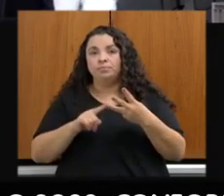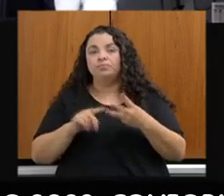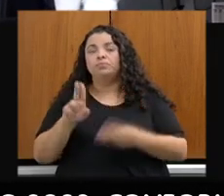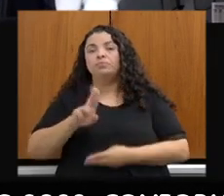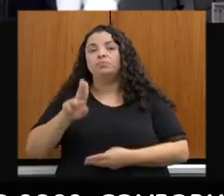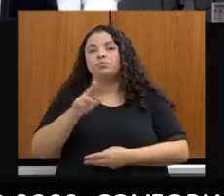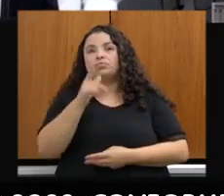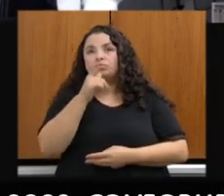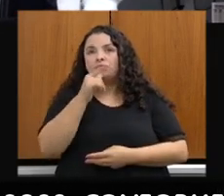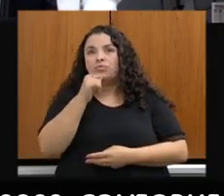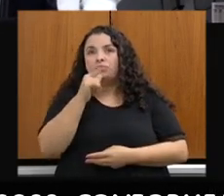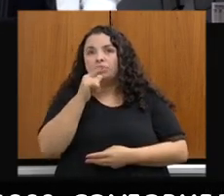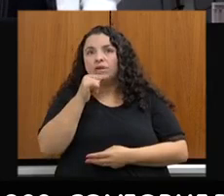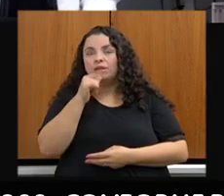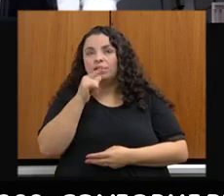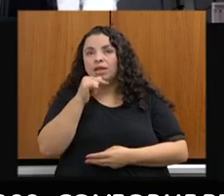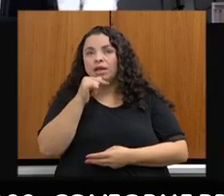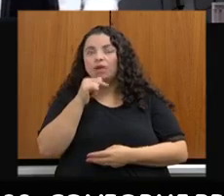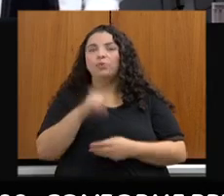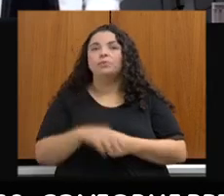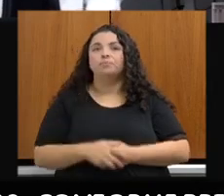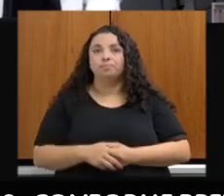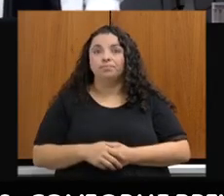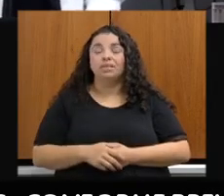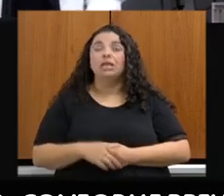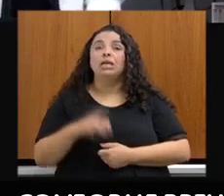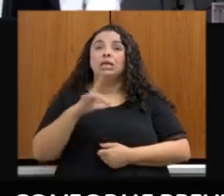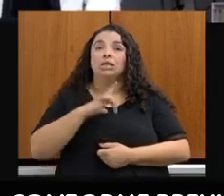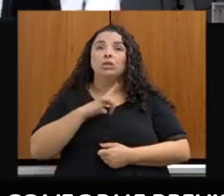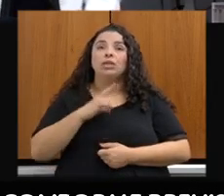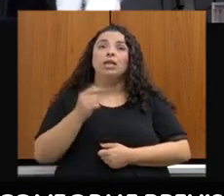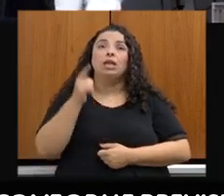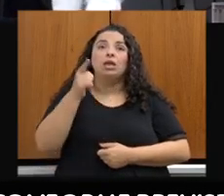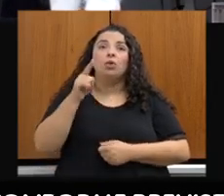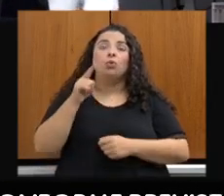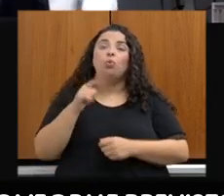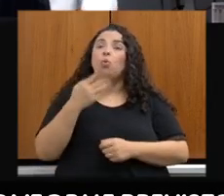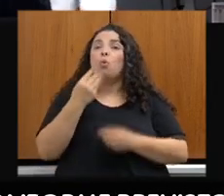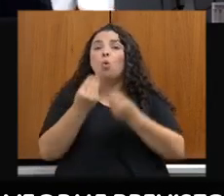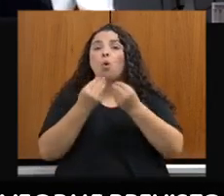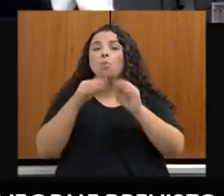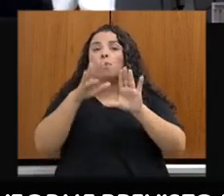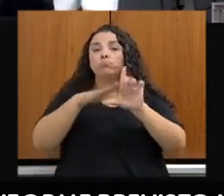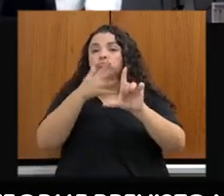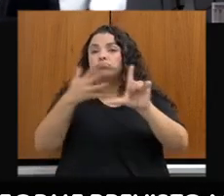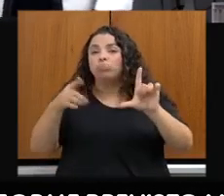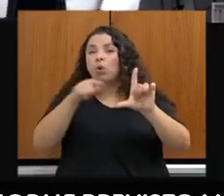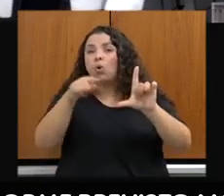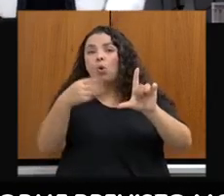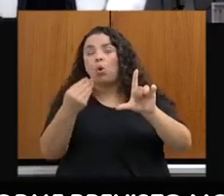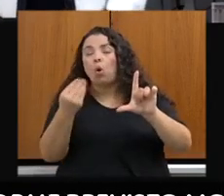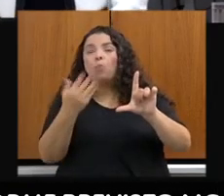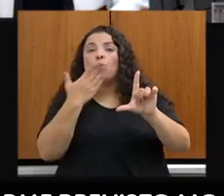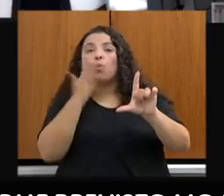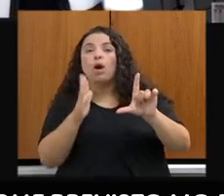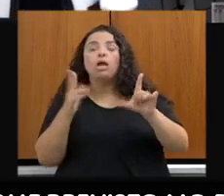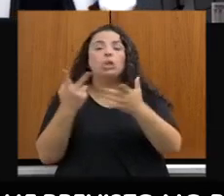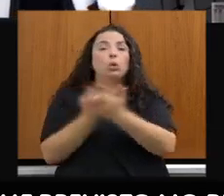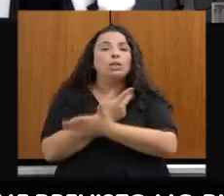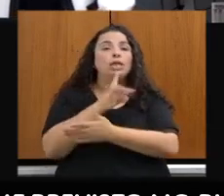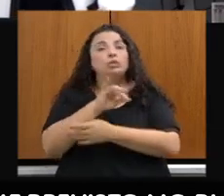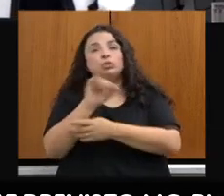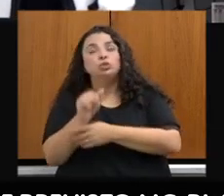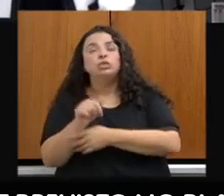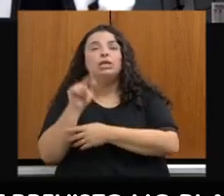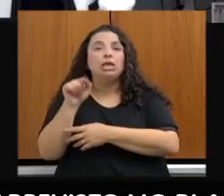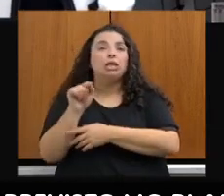é o último eixo desse plano. E aqui nós trazemos o nosso cronograma, a elaboração do plano, a conclusão